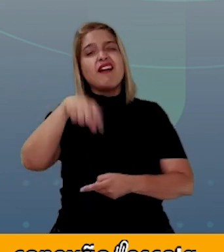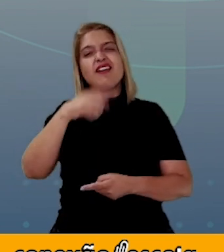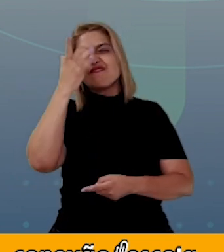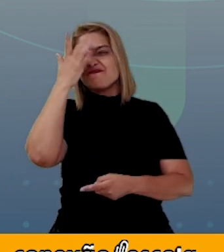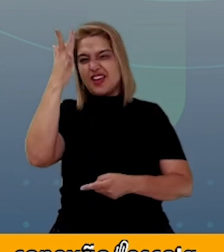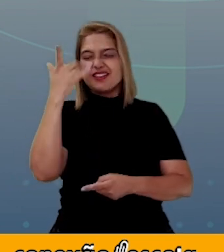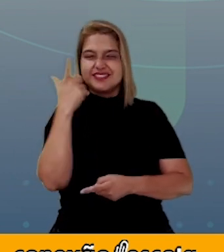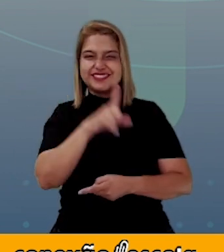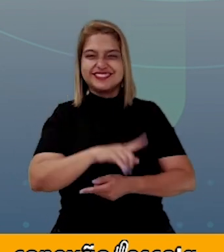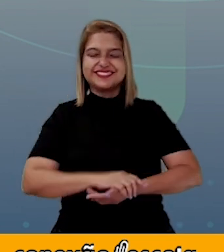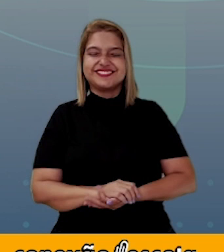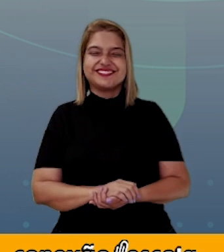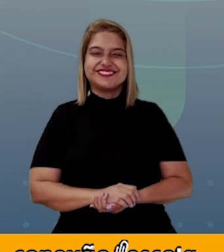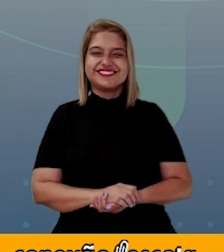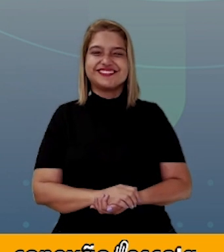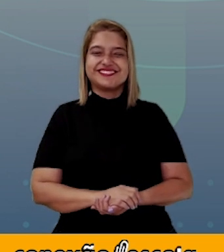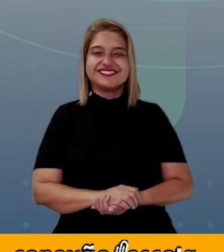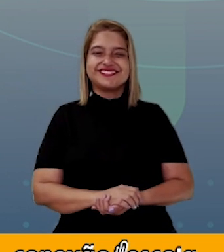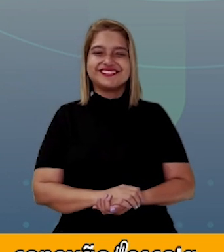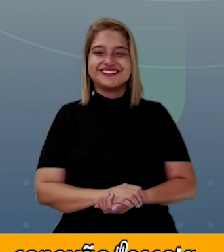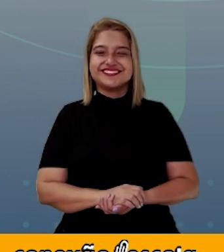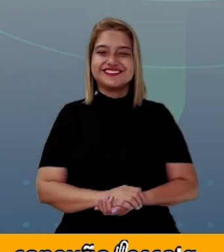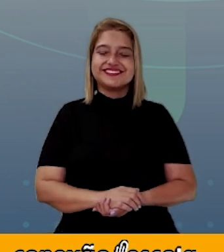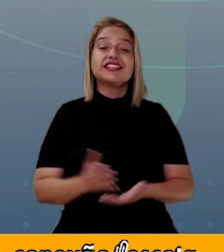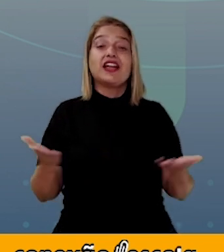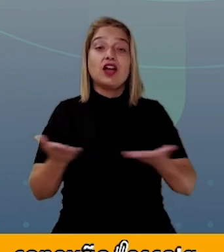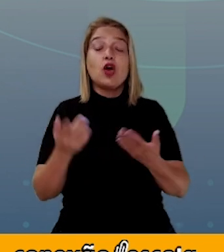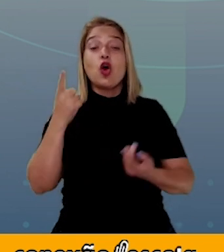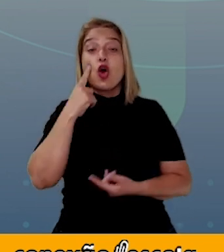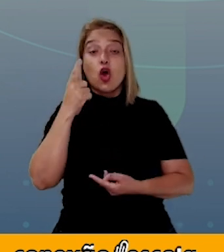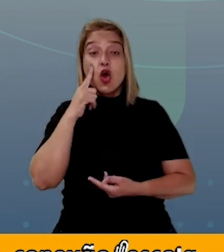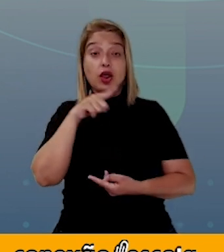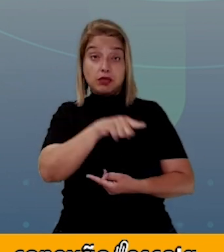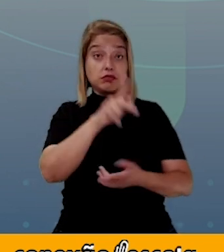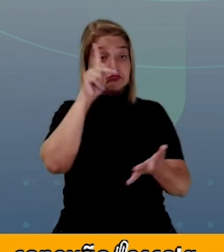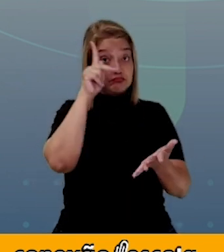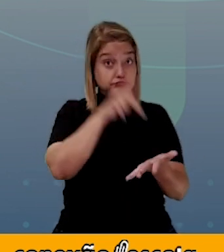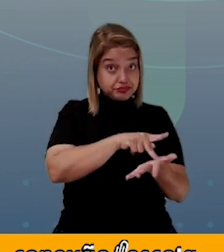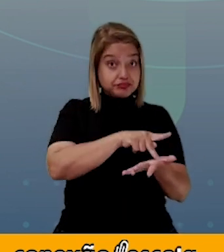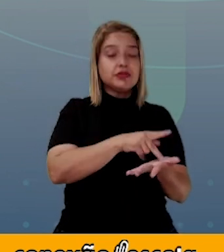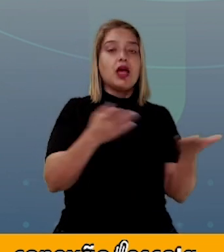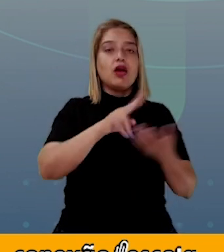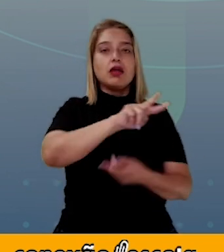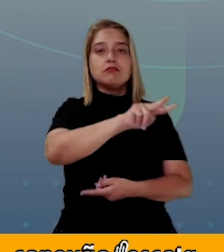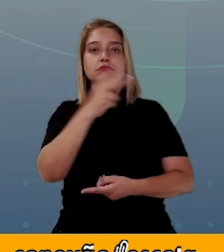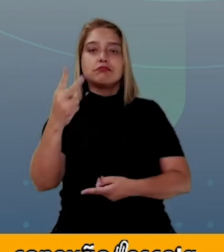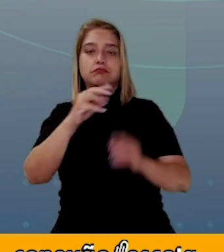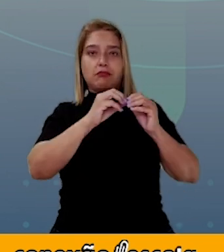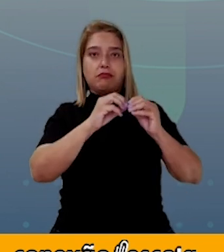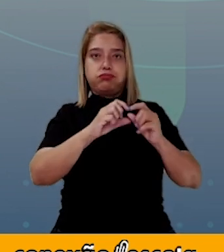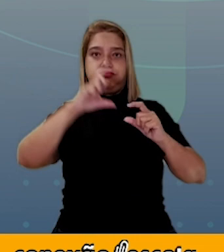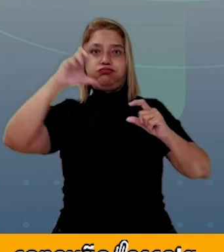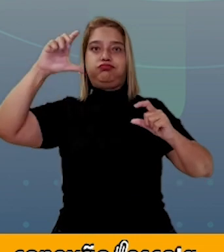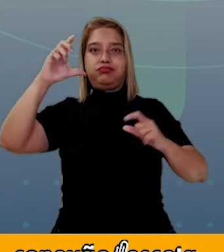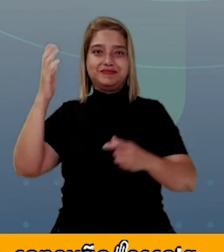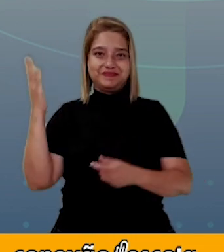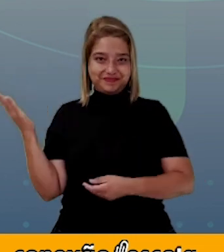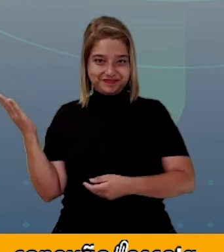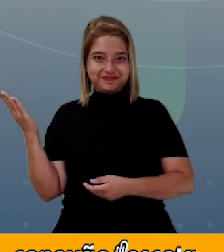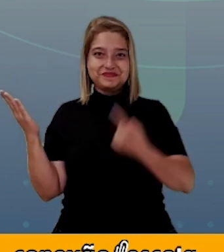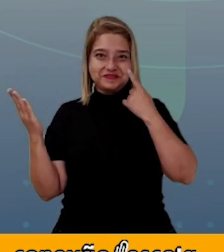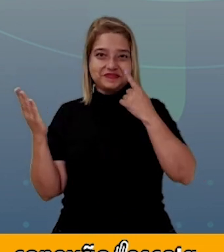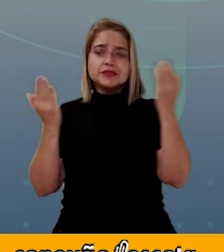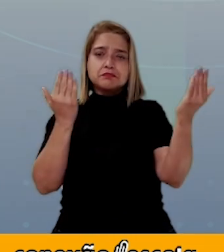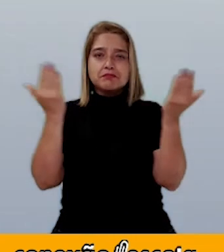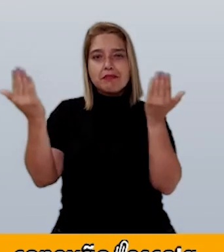bastante simples. Agora, observe a original e a forma ampliada. Veja que